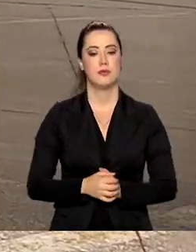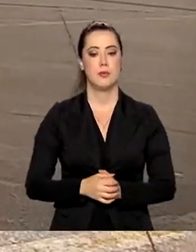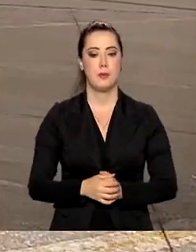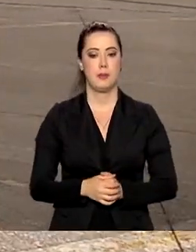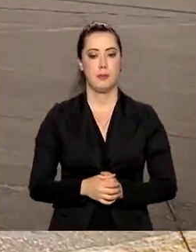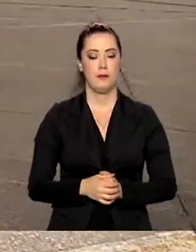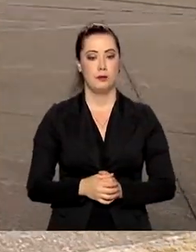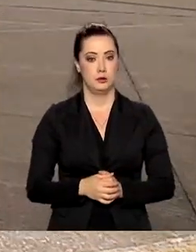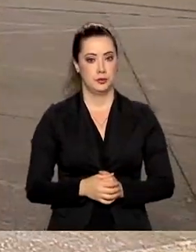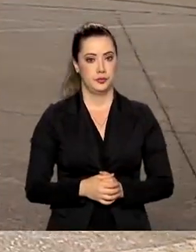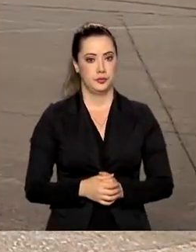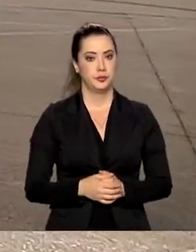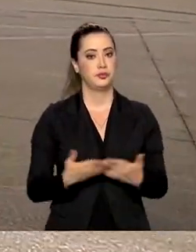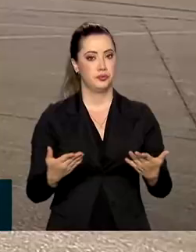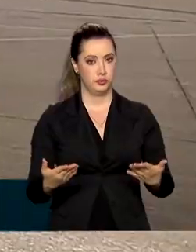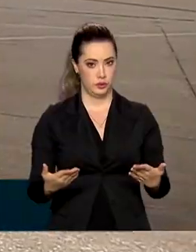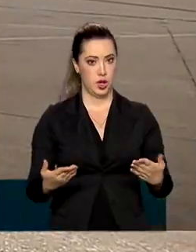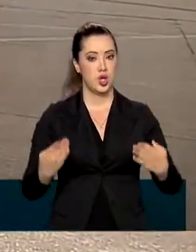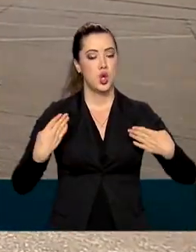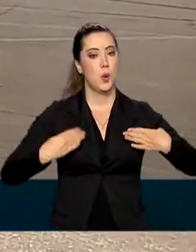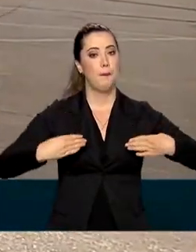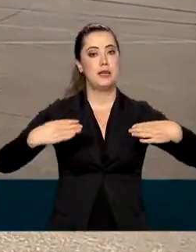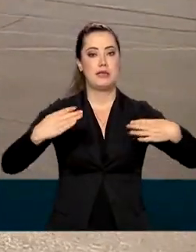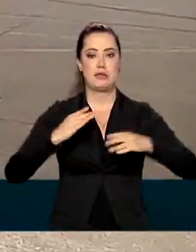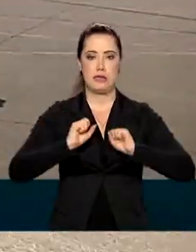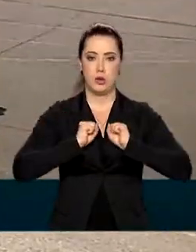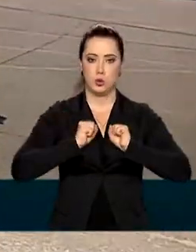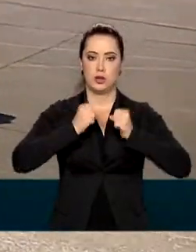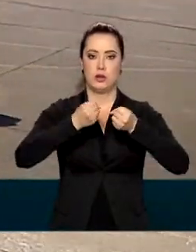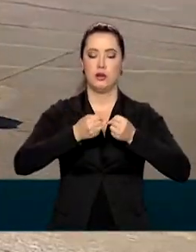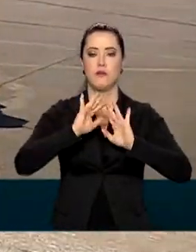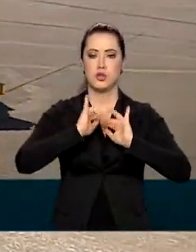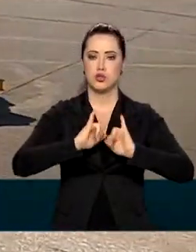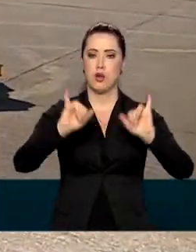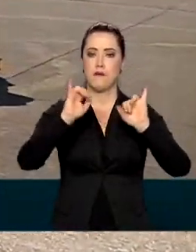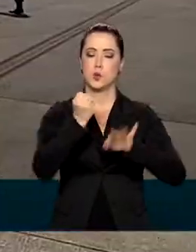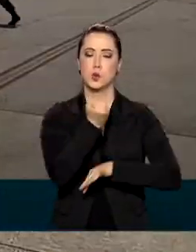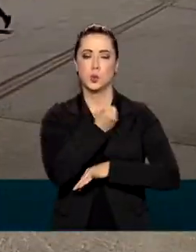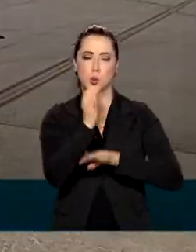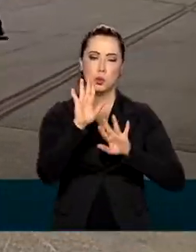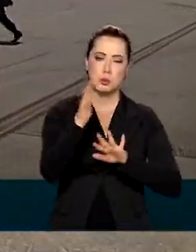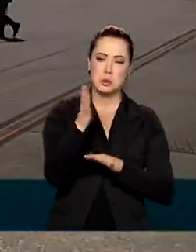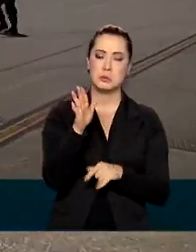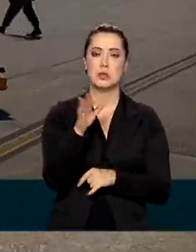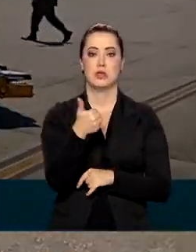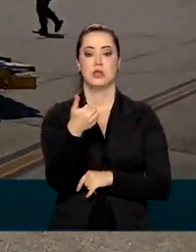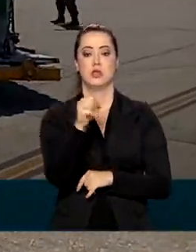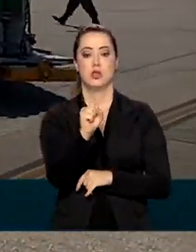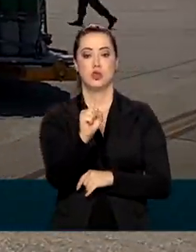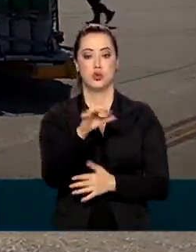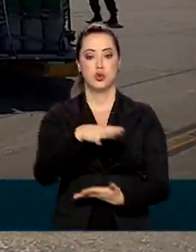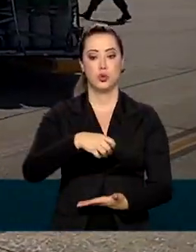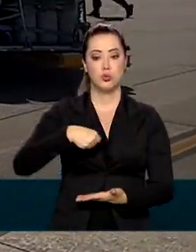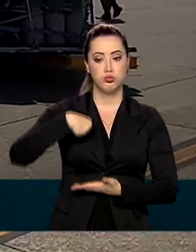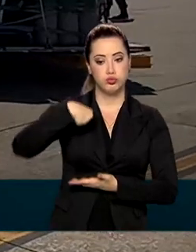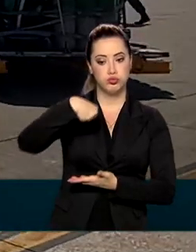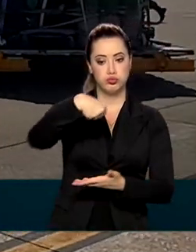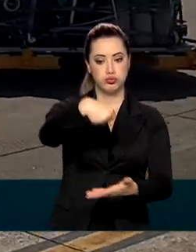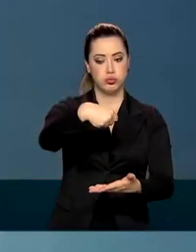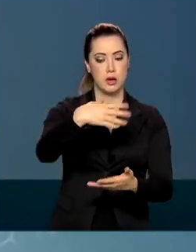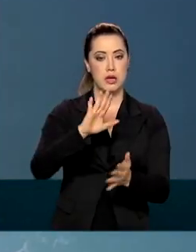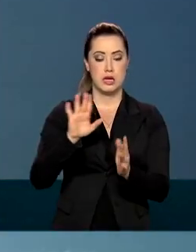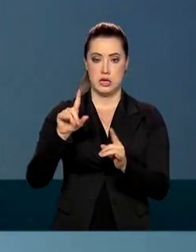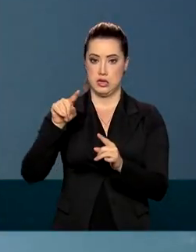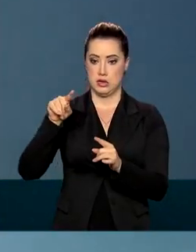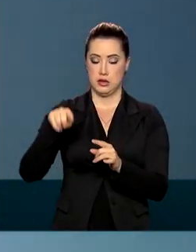Segundo o Ministério da Defesa, já foram transportados pela Força Aérea Brasileira pelo menos 18 cilindros de oxigênio líquido, de